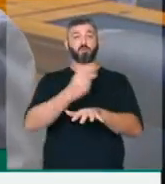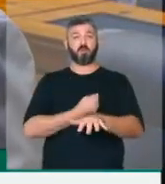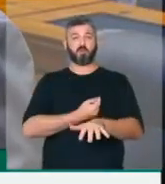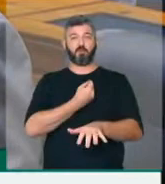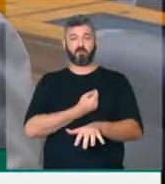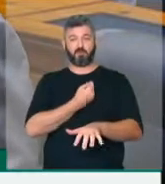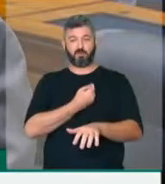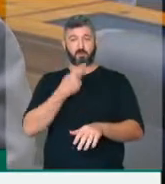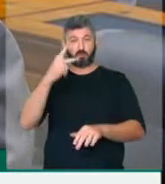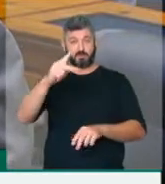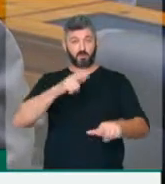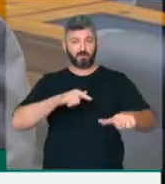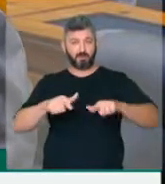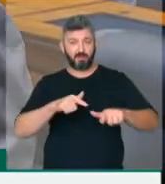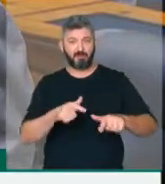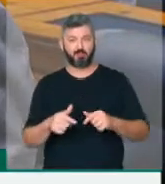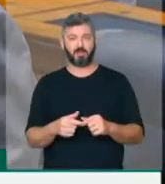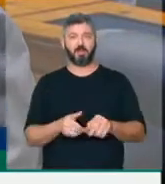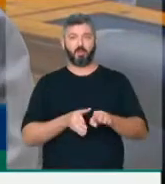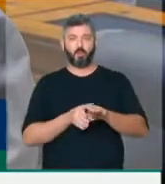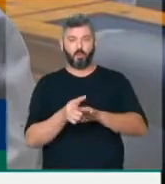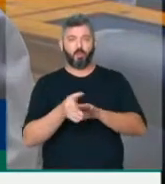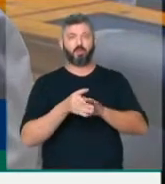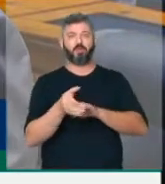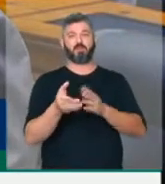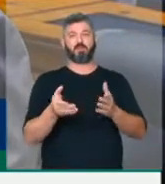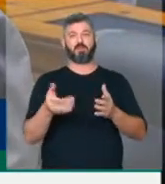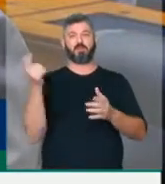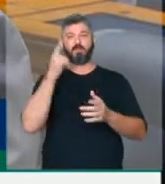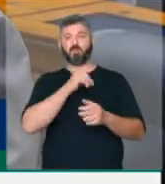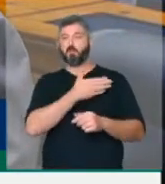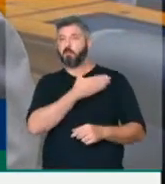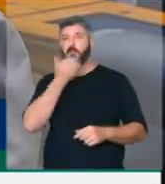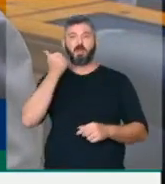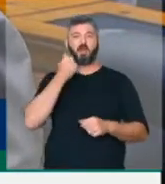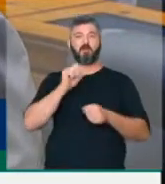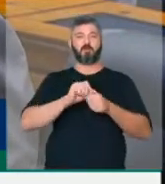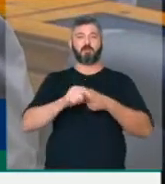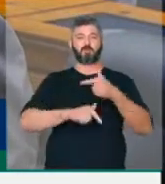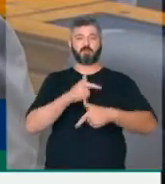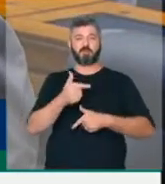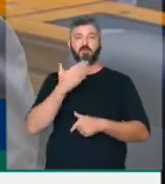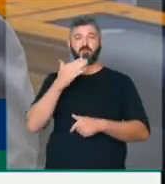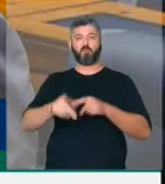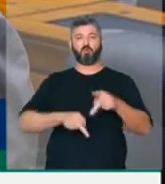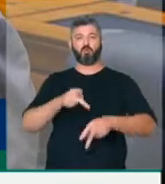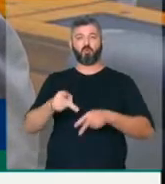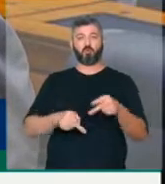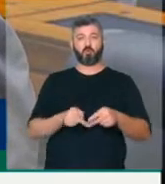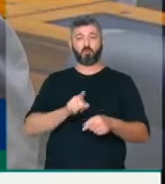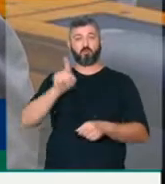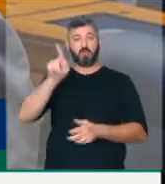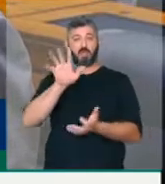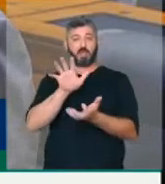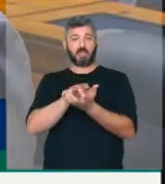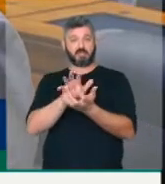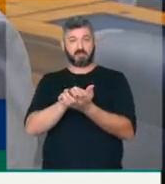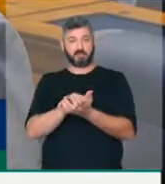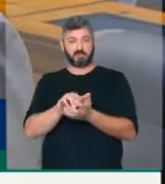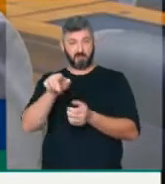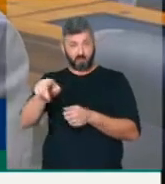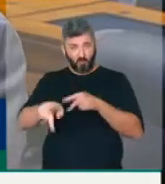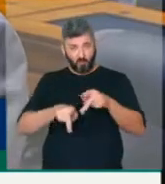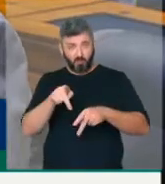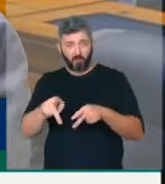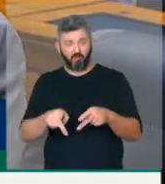Abençoar o seu mandato. Orientá-lo para fazer o melhor pelo povo do nosso Recife. Aquele povo